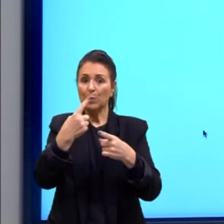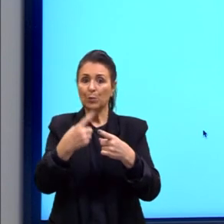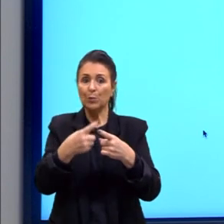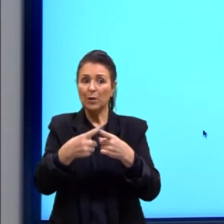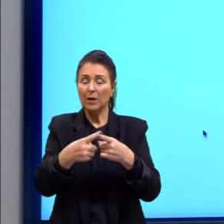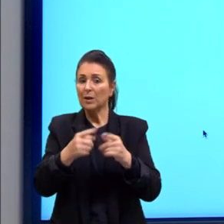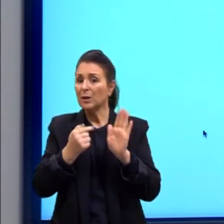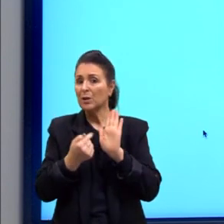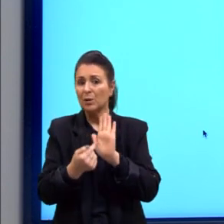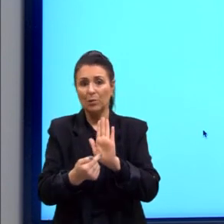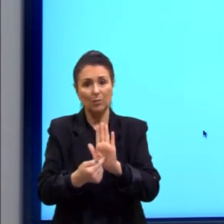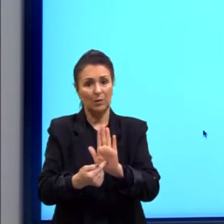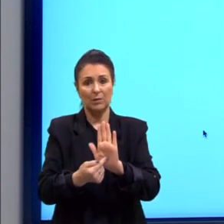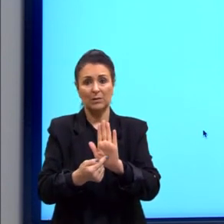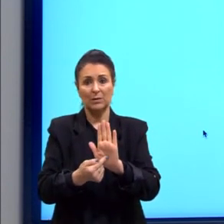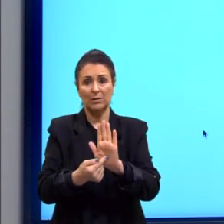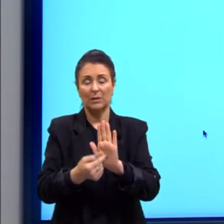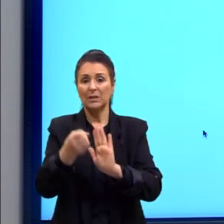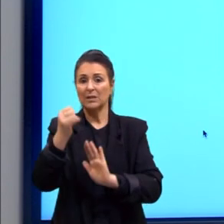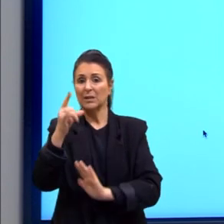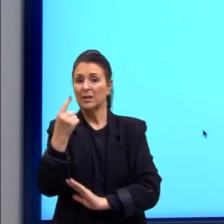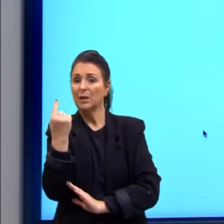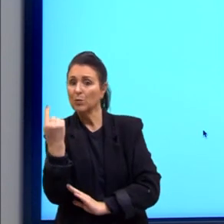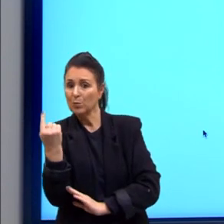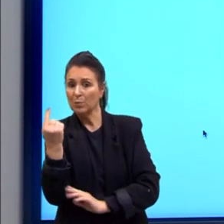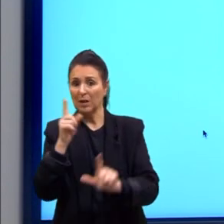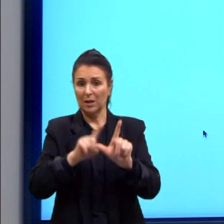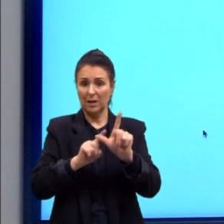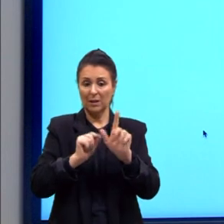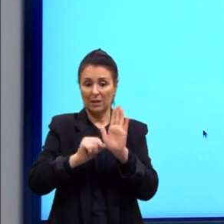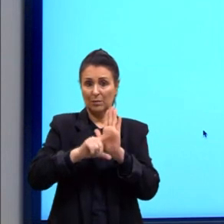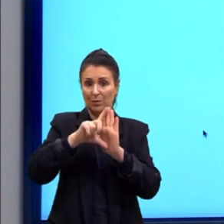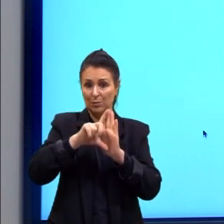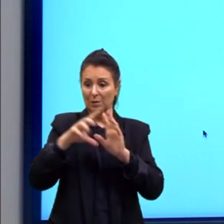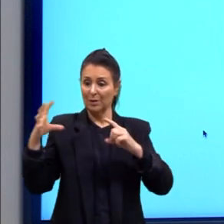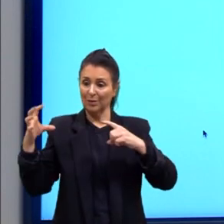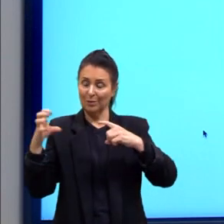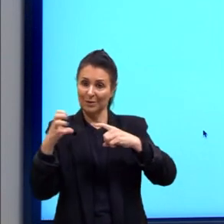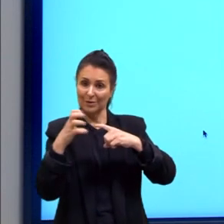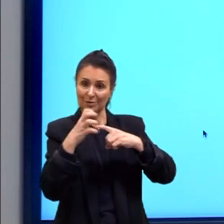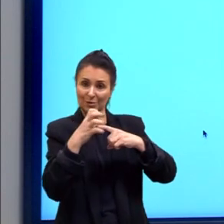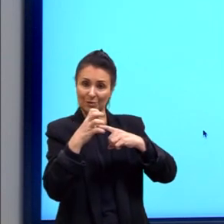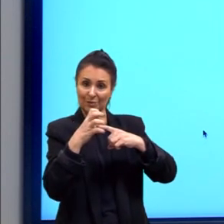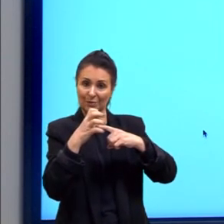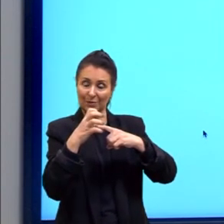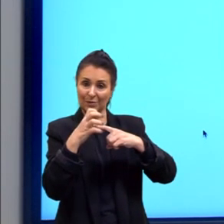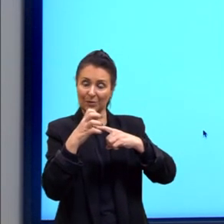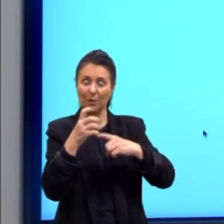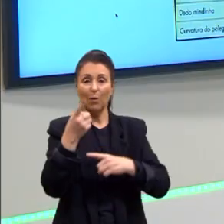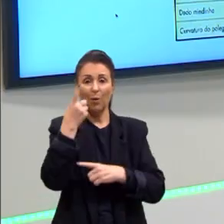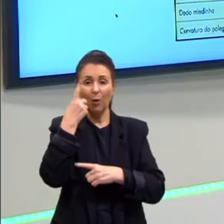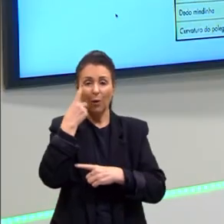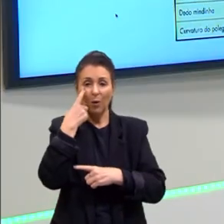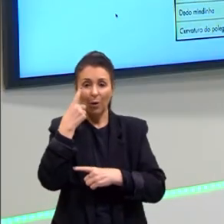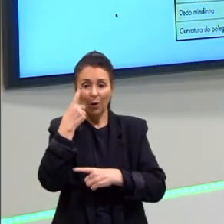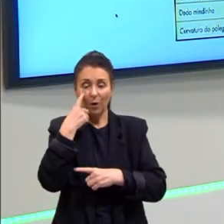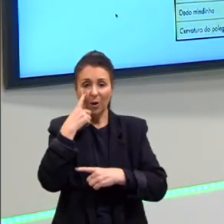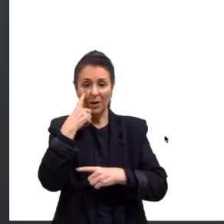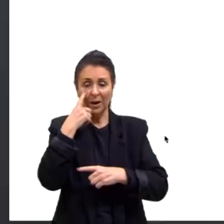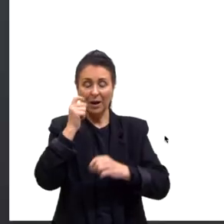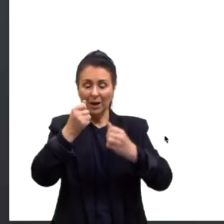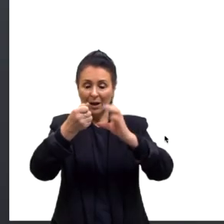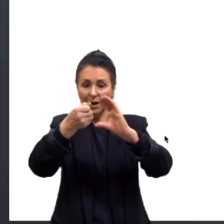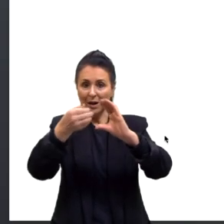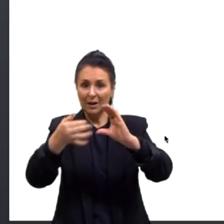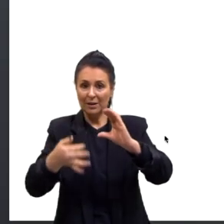presença de um, uma letra maiúscula, de um dominante. Então, observem aqui algumas características,